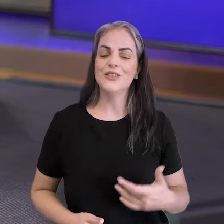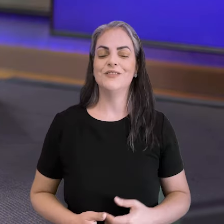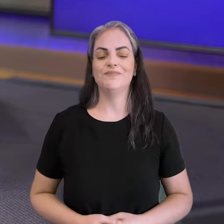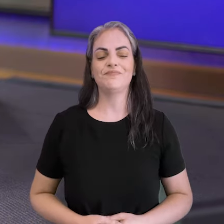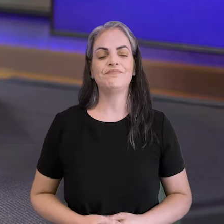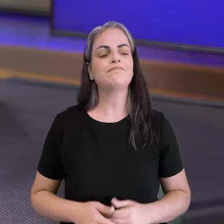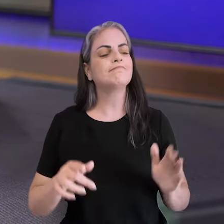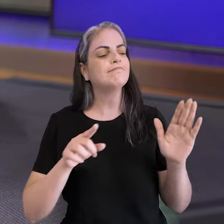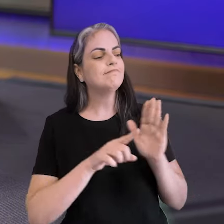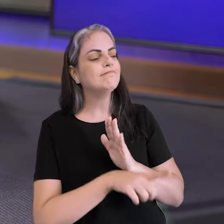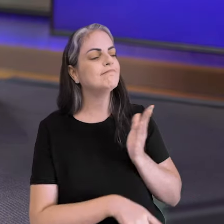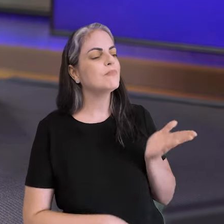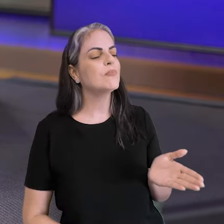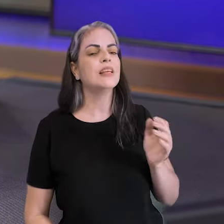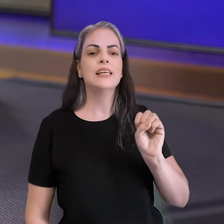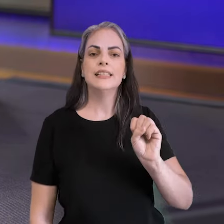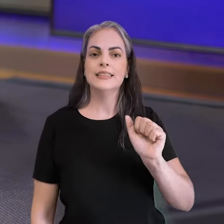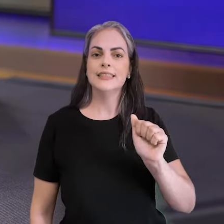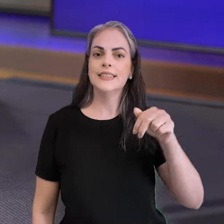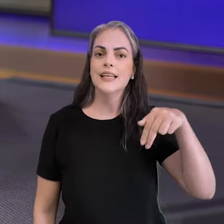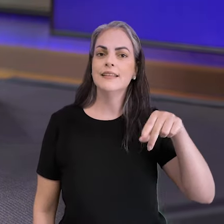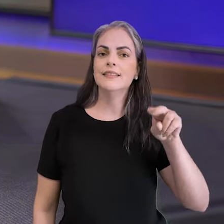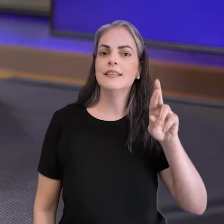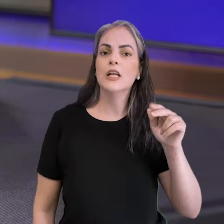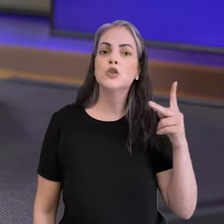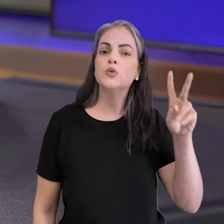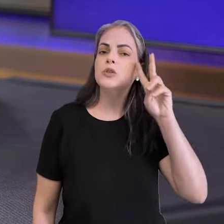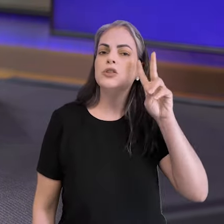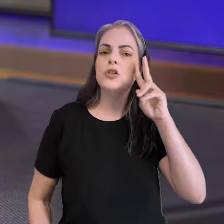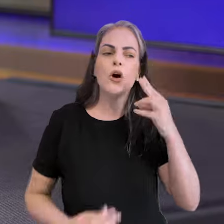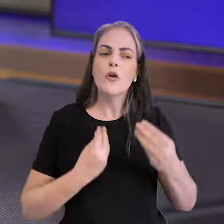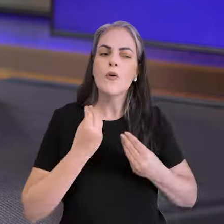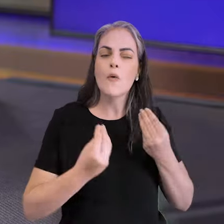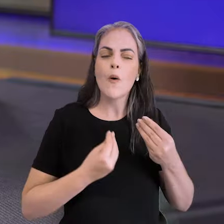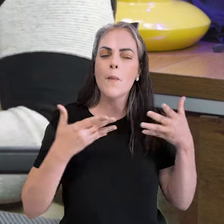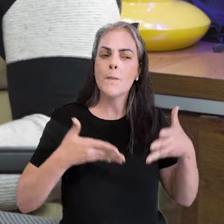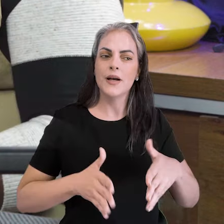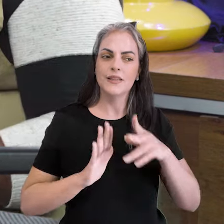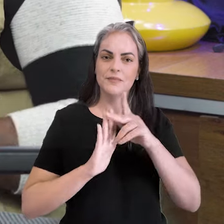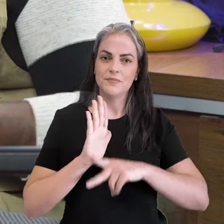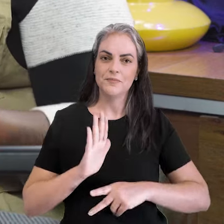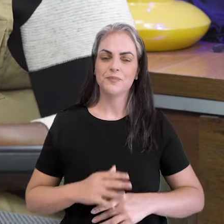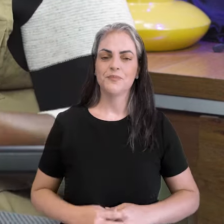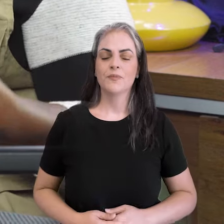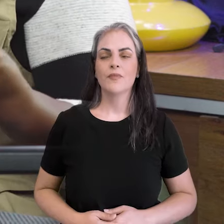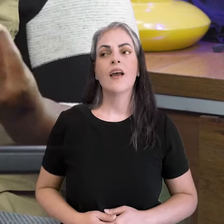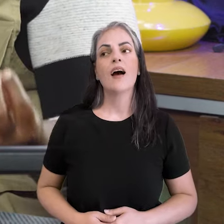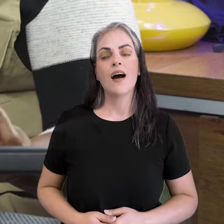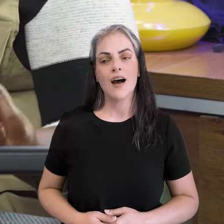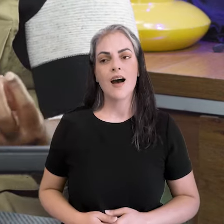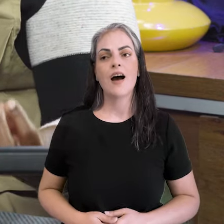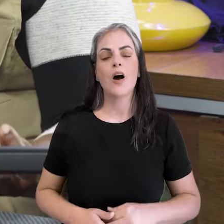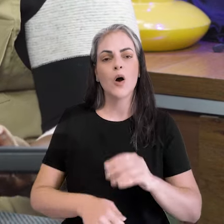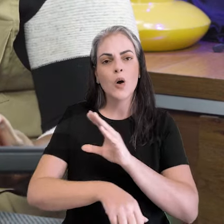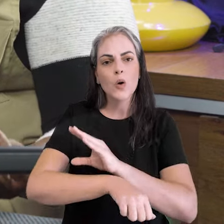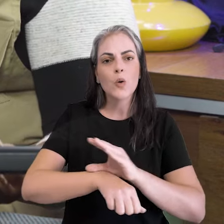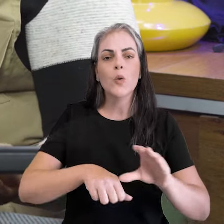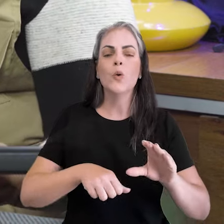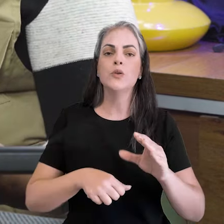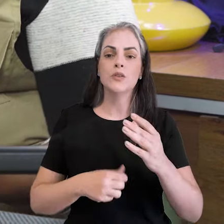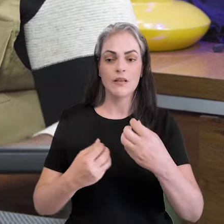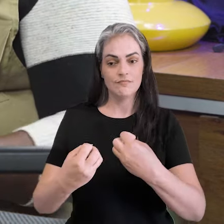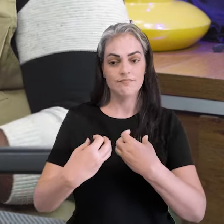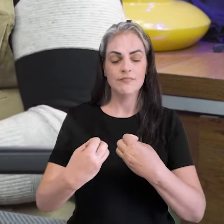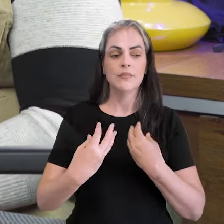que é a sua história com esse programa? Como é que foi a sua participação no Mais Saúde com a Gente? O curso vai de ensinar a adentrar o